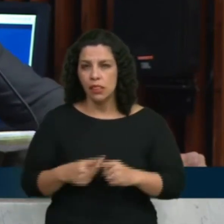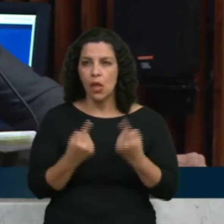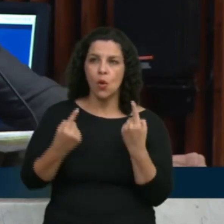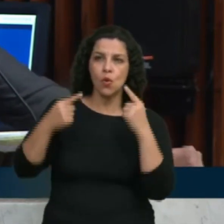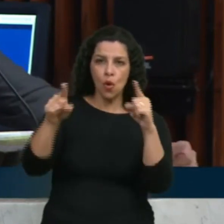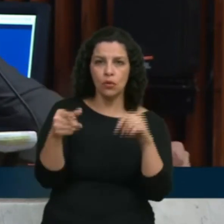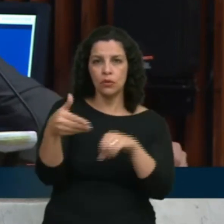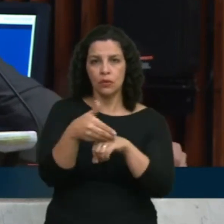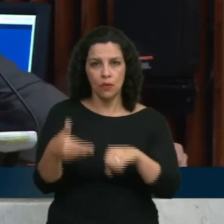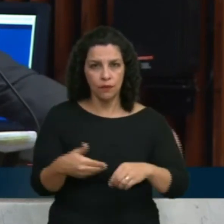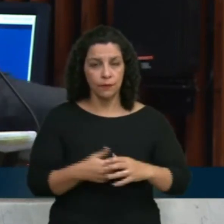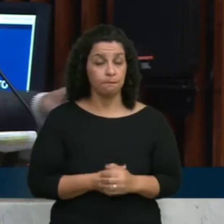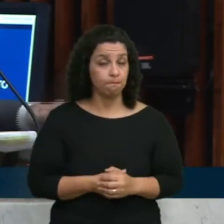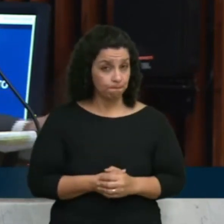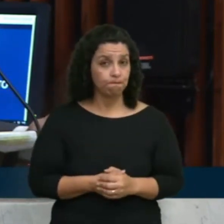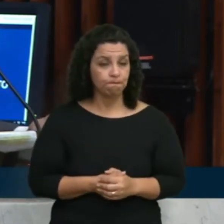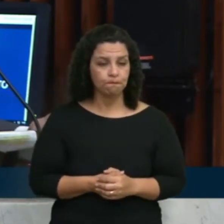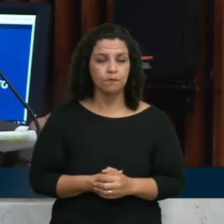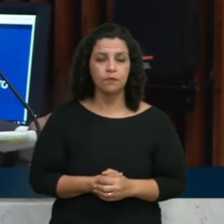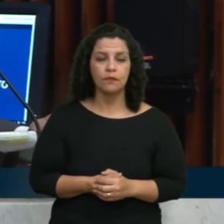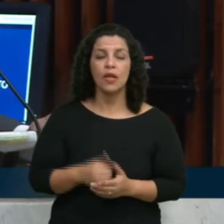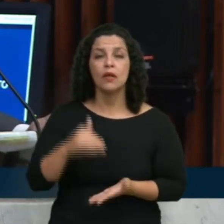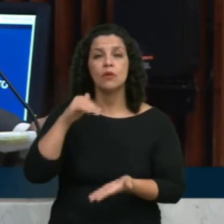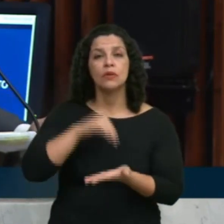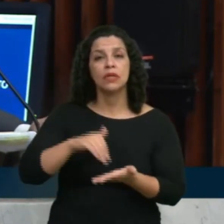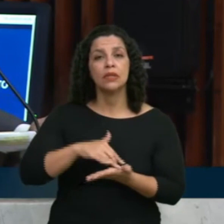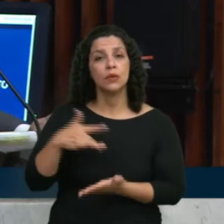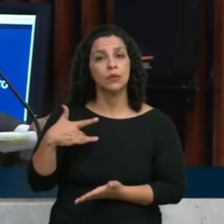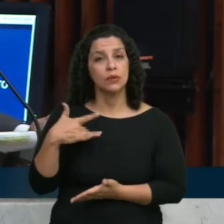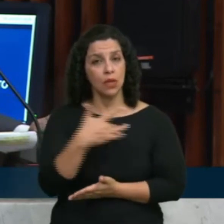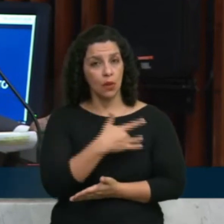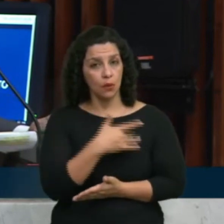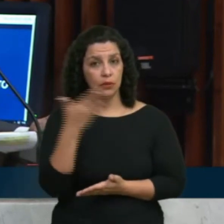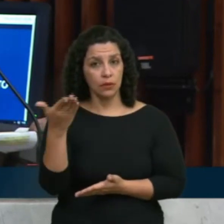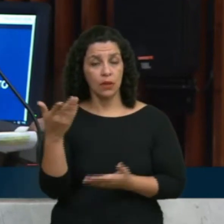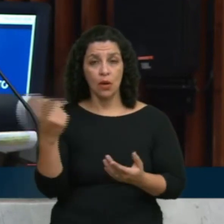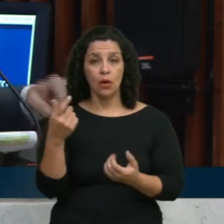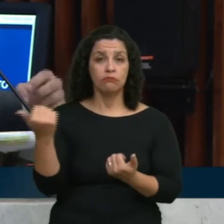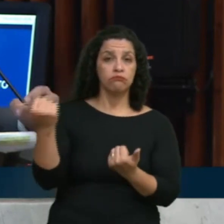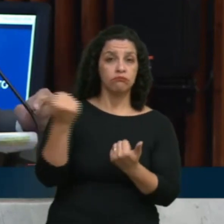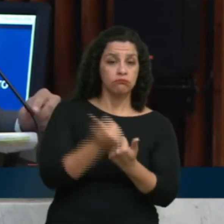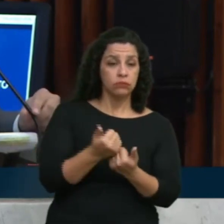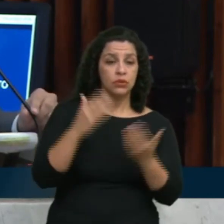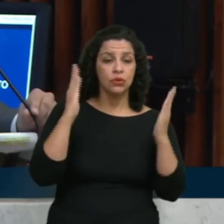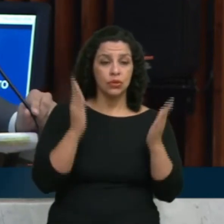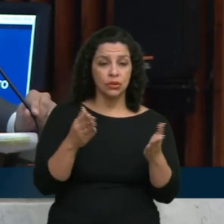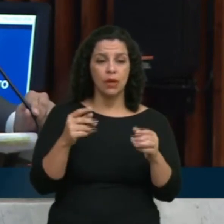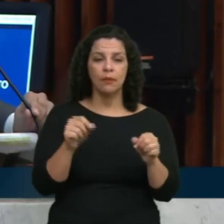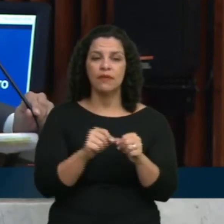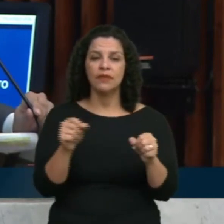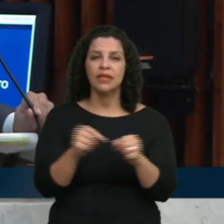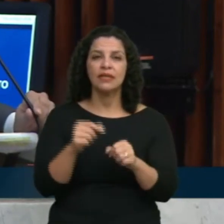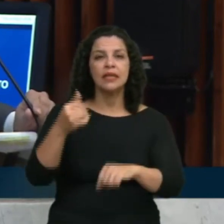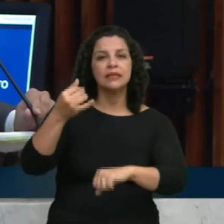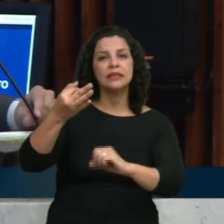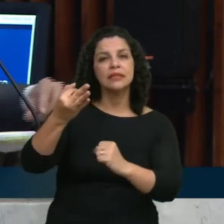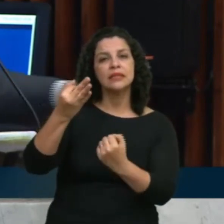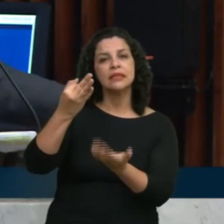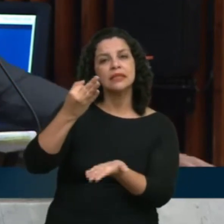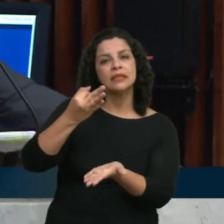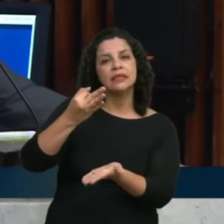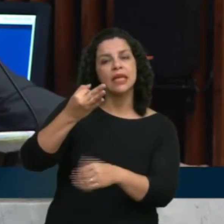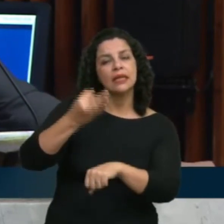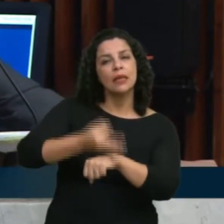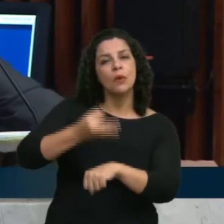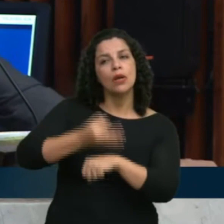reforma tributária. Um exemplo disso é o secretário de Saúde, que acabou de assumir um mandato para ficar temporariamente em